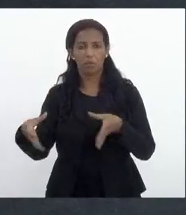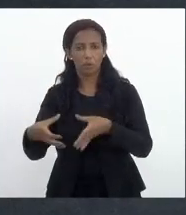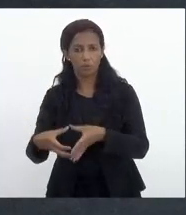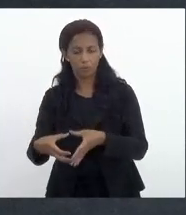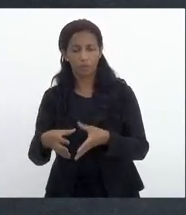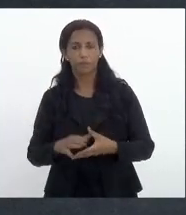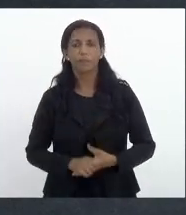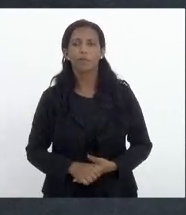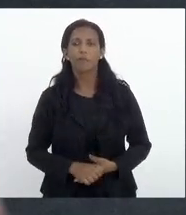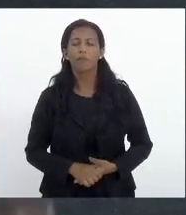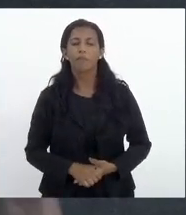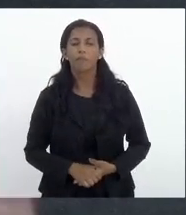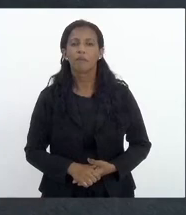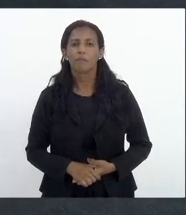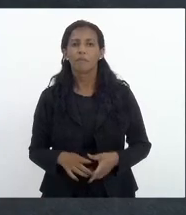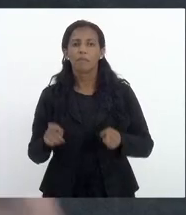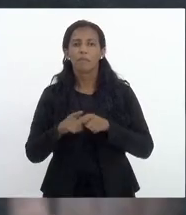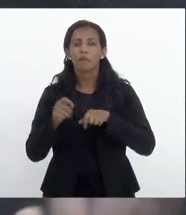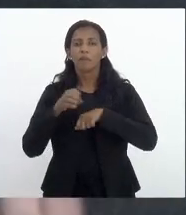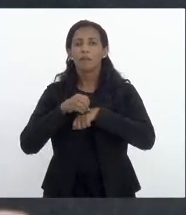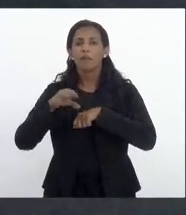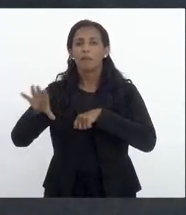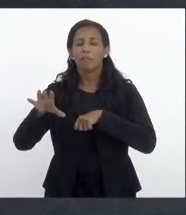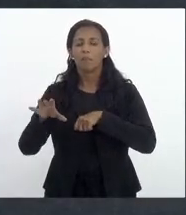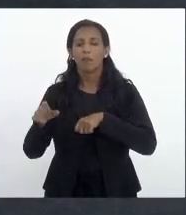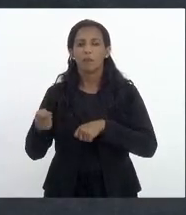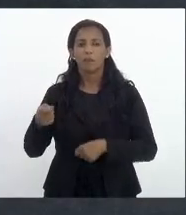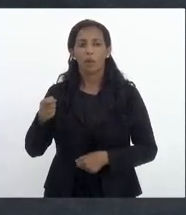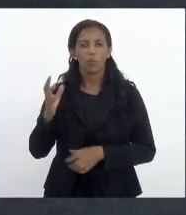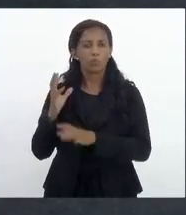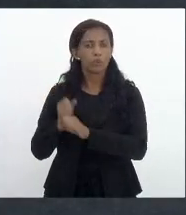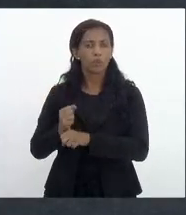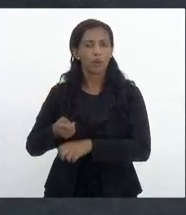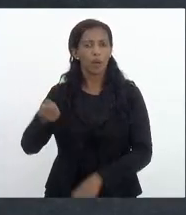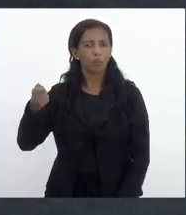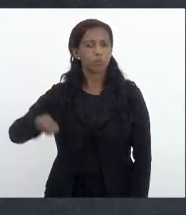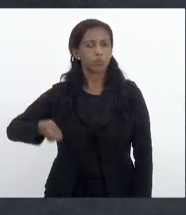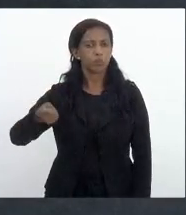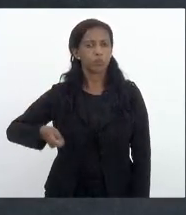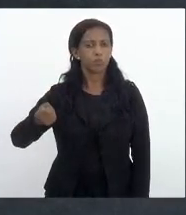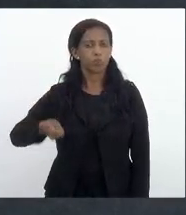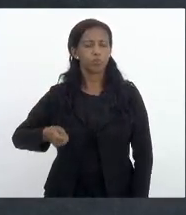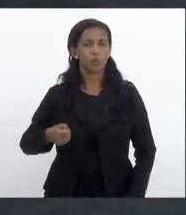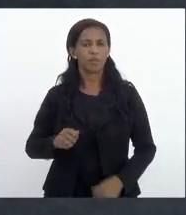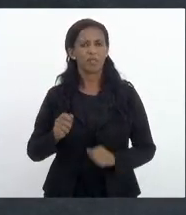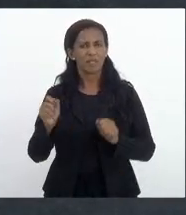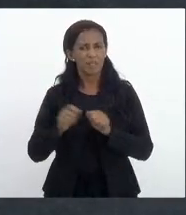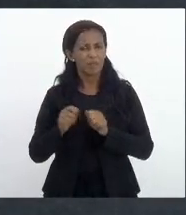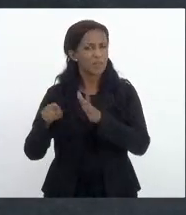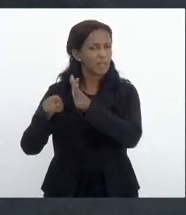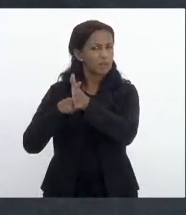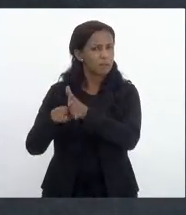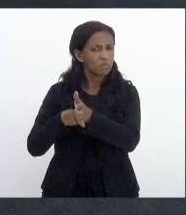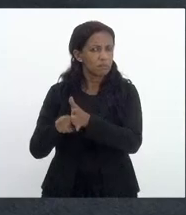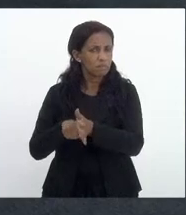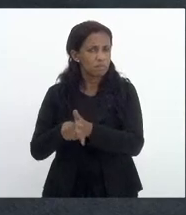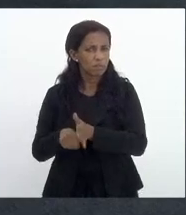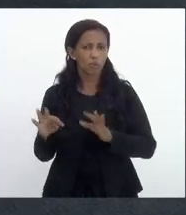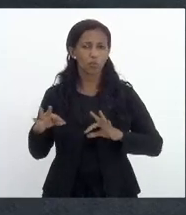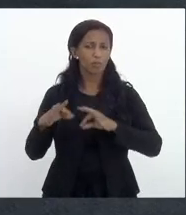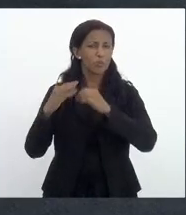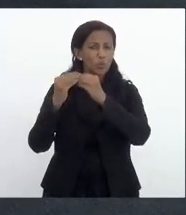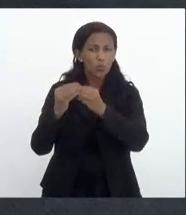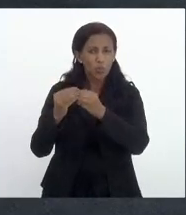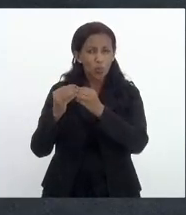e foi encaminhado ao tribunal de contas que fizesse uma ampla auditoria sobre tudo